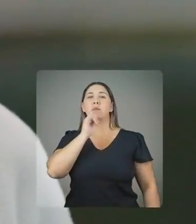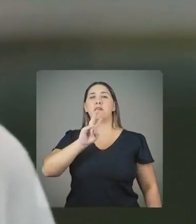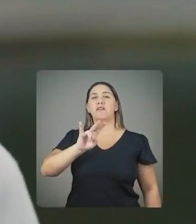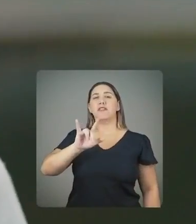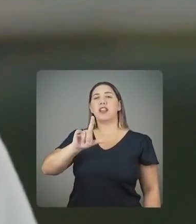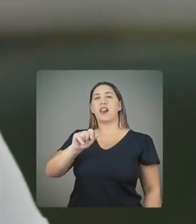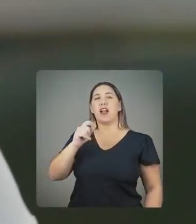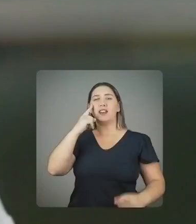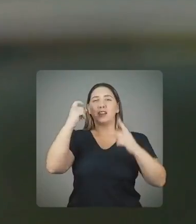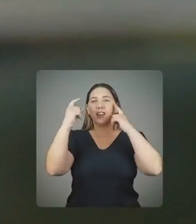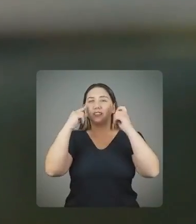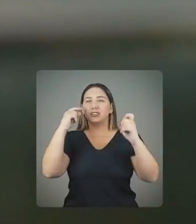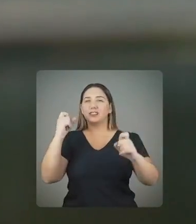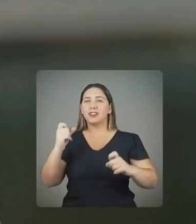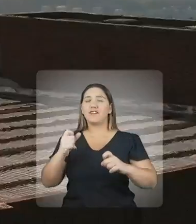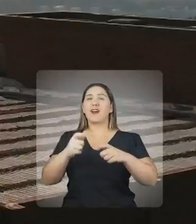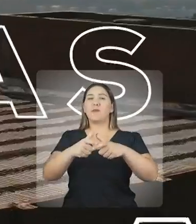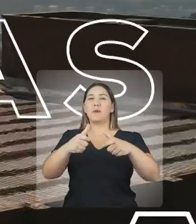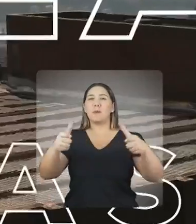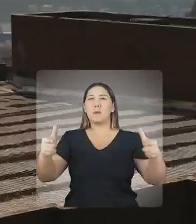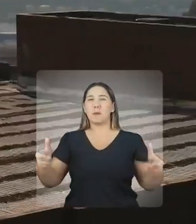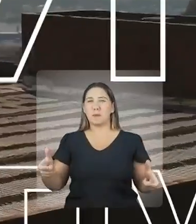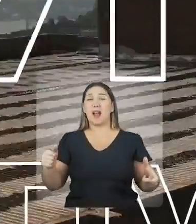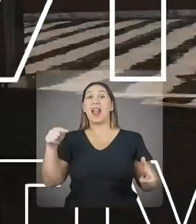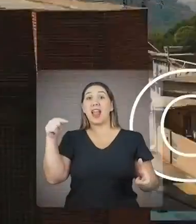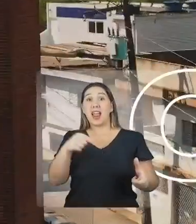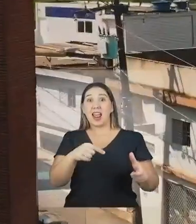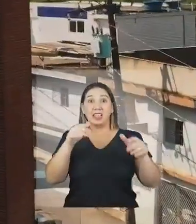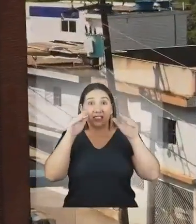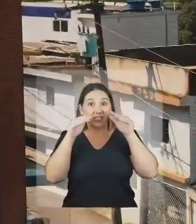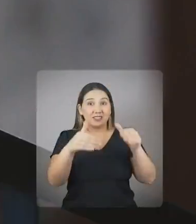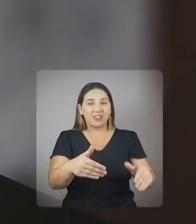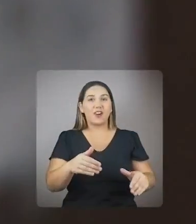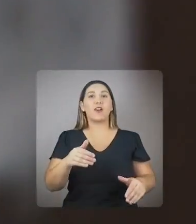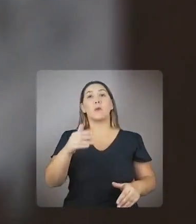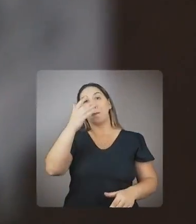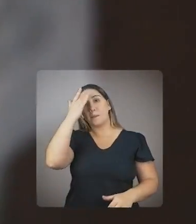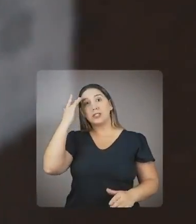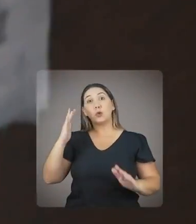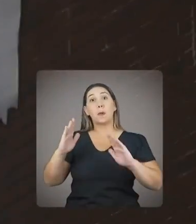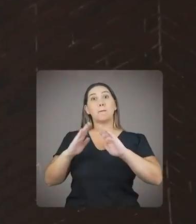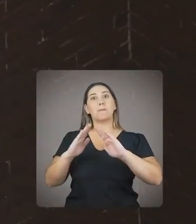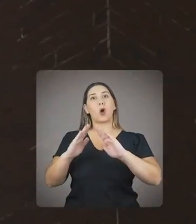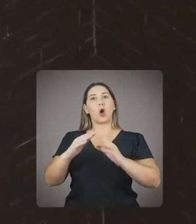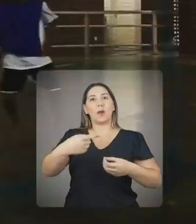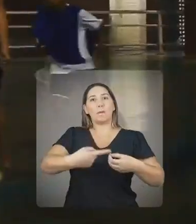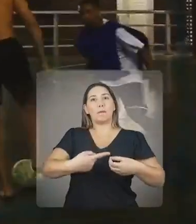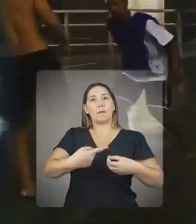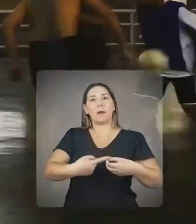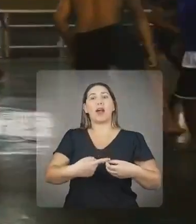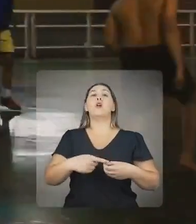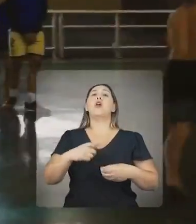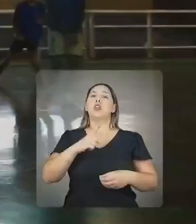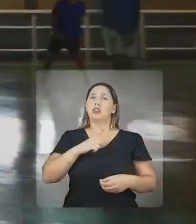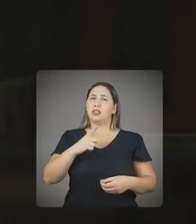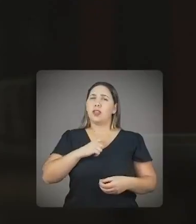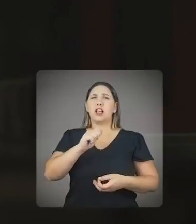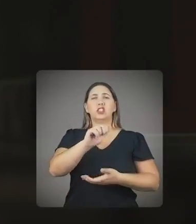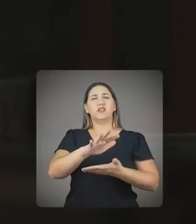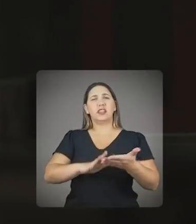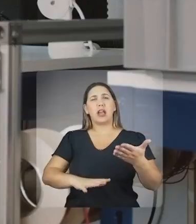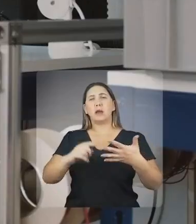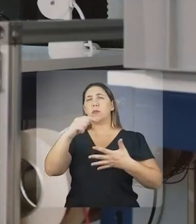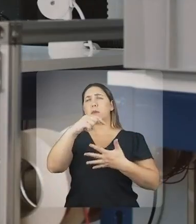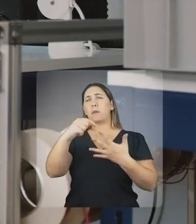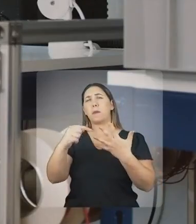serão ampliadas na nossa gestão. Um lugar voltado para os moradores do bairro. Não só com atividades, mas com